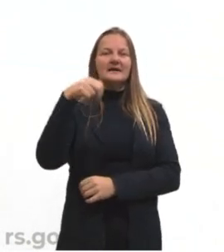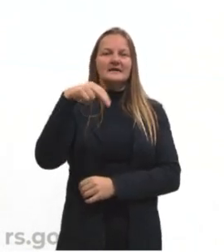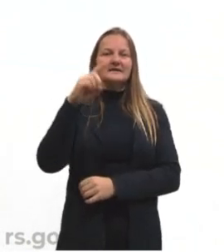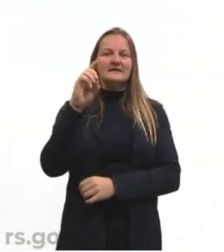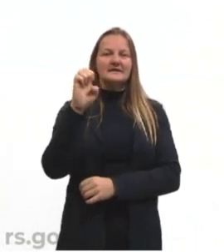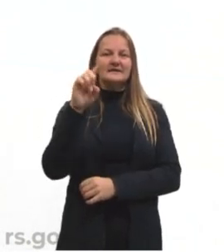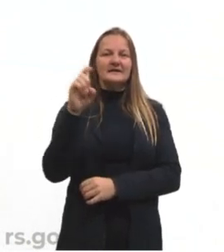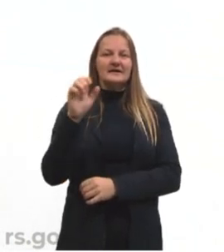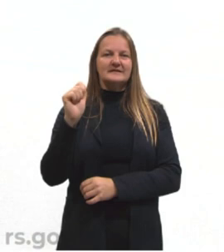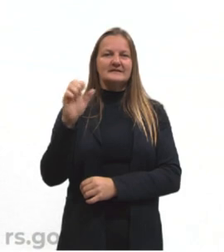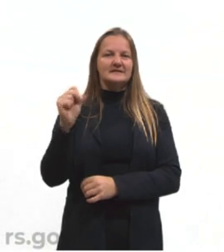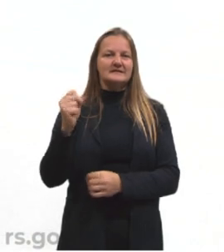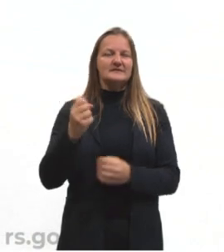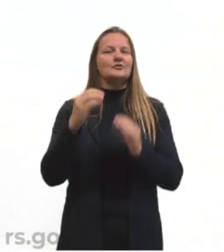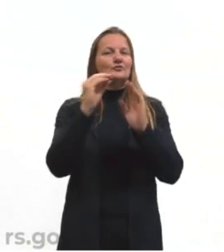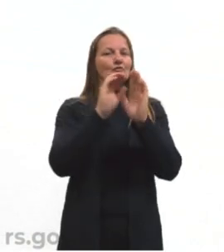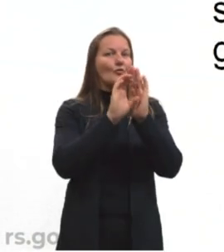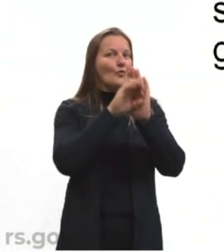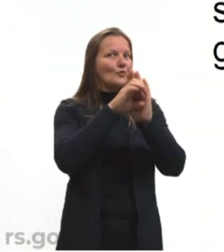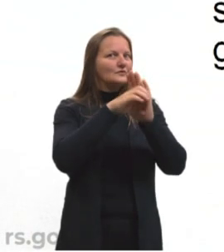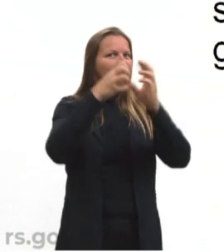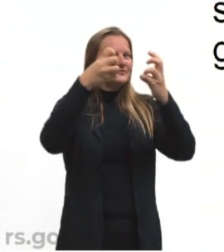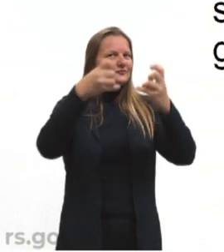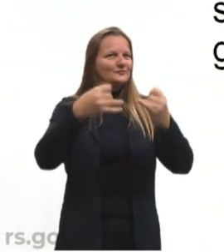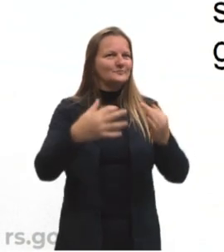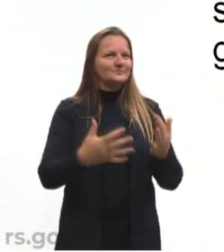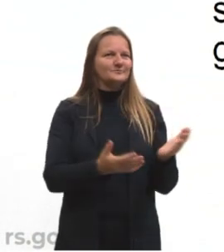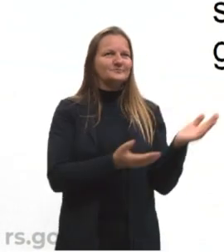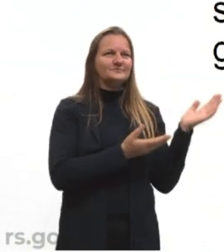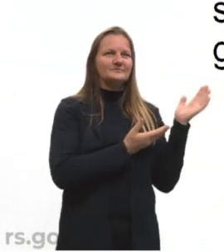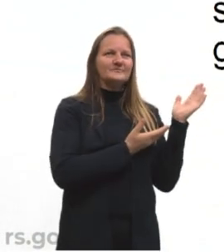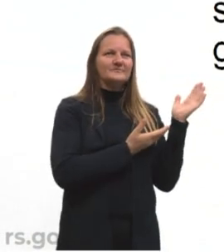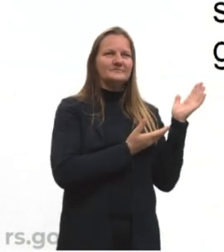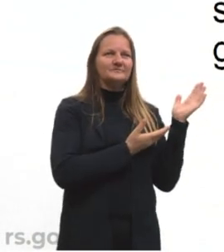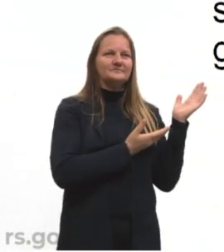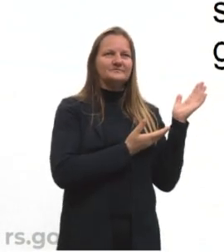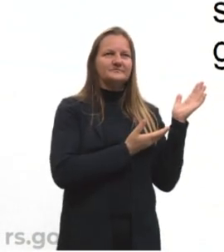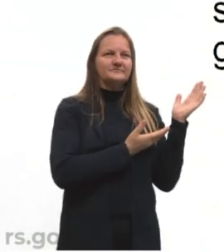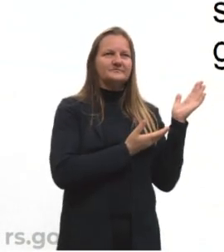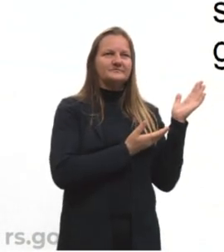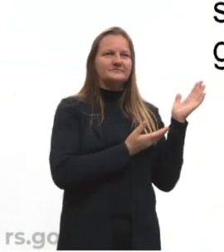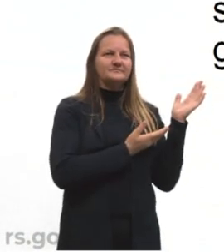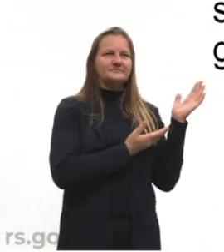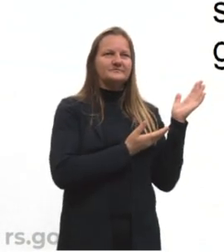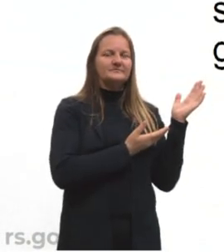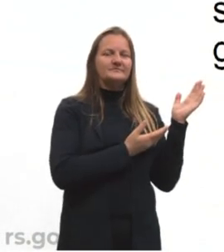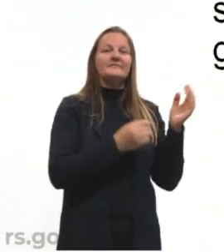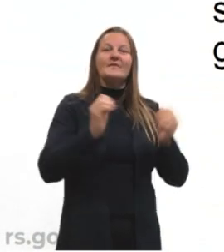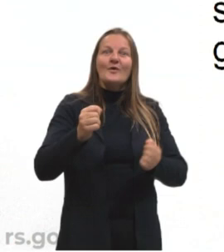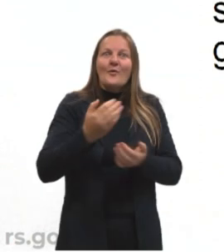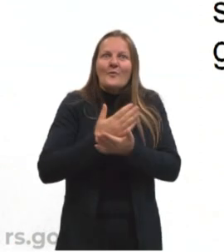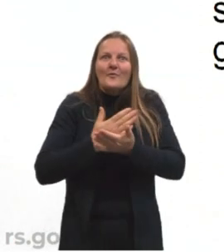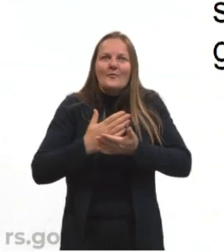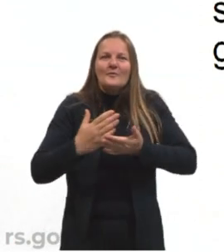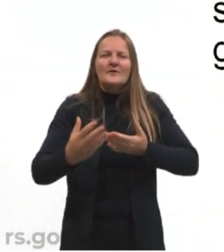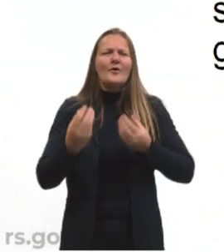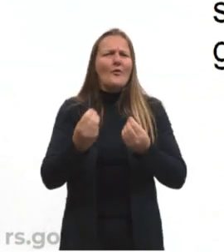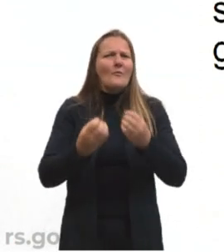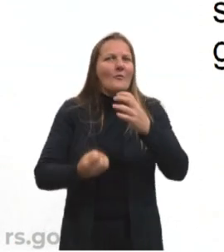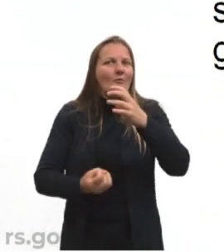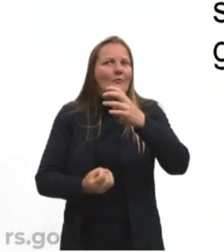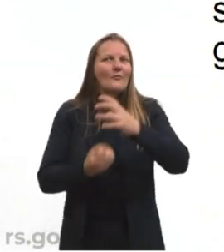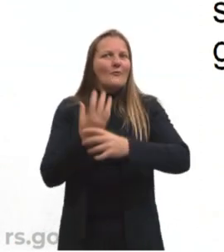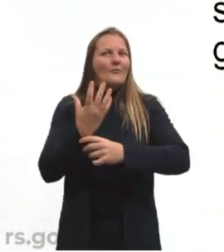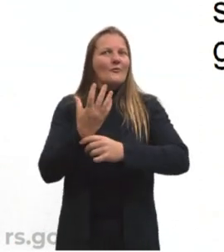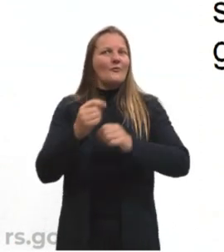um pouco deste conceito. Para iniciar, então eu trago para vocês como surgiu a